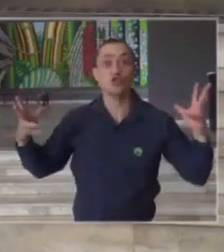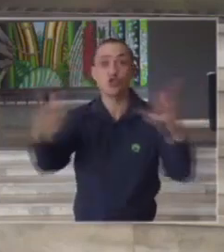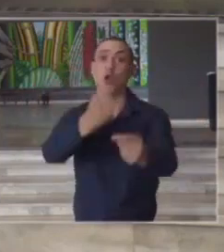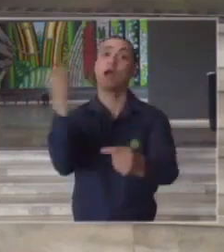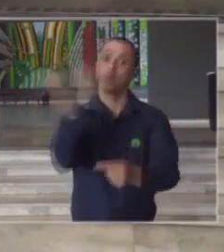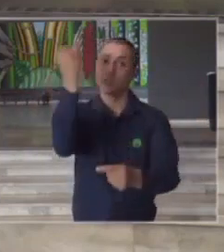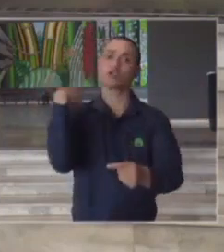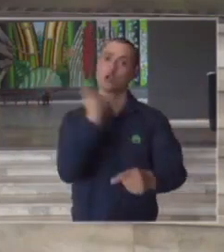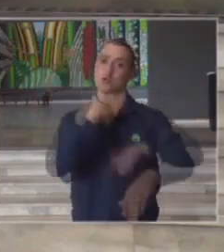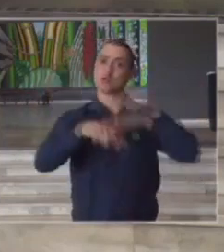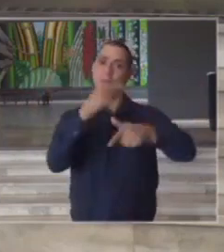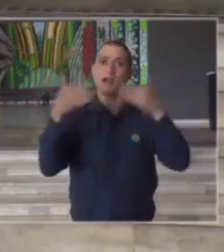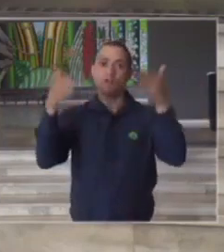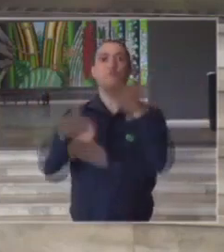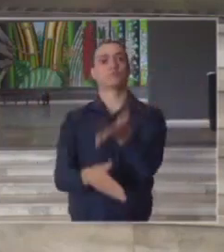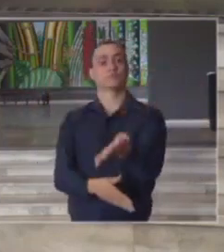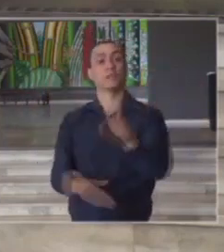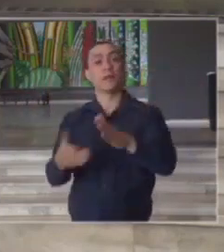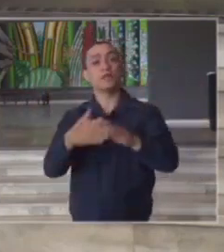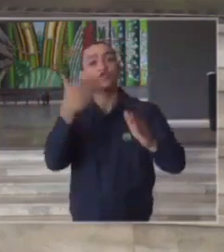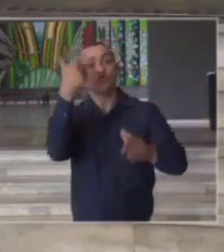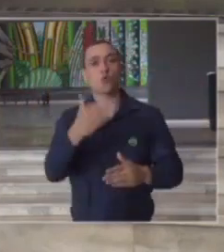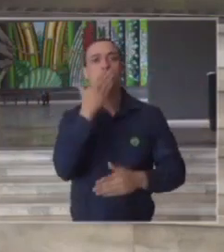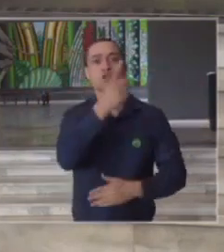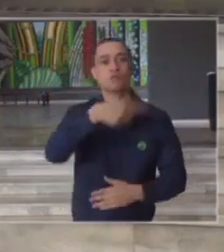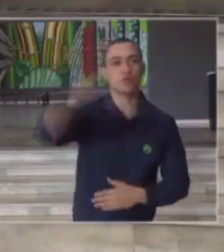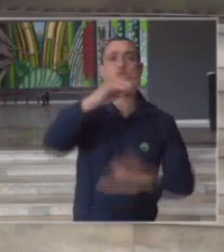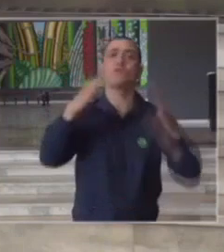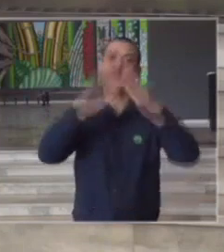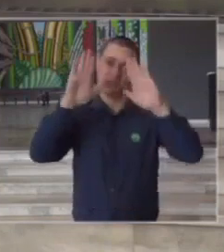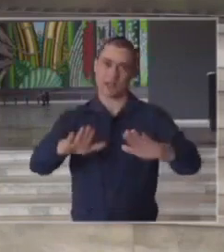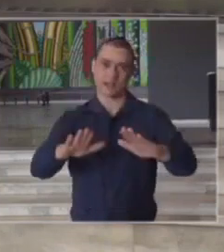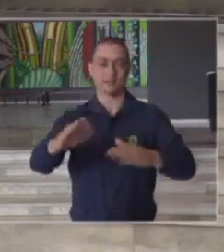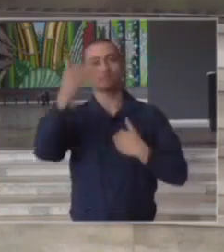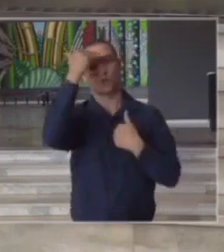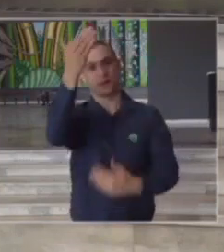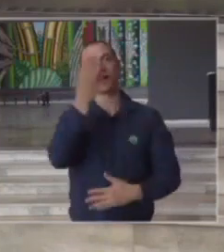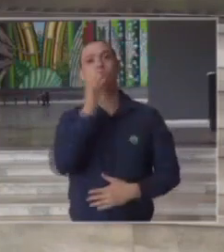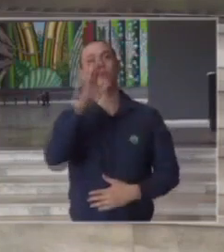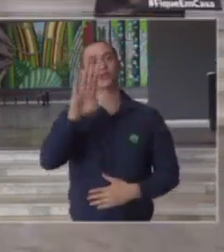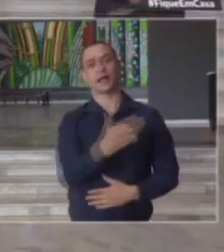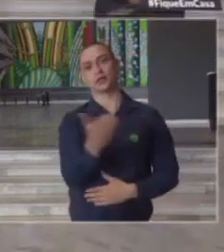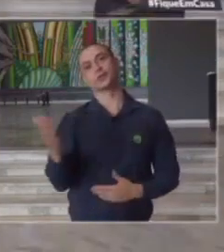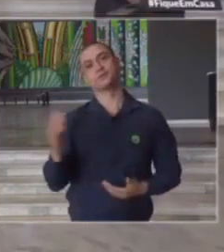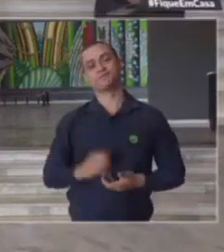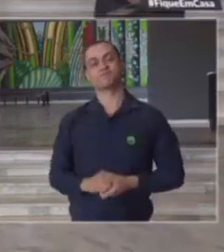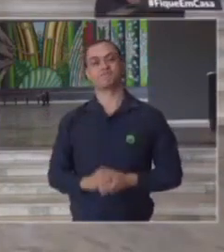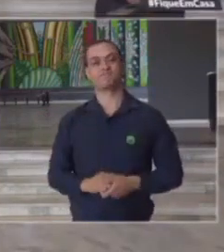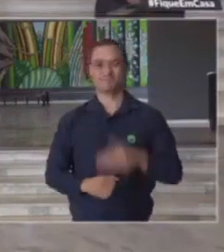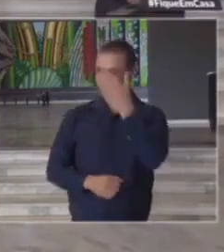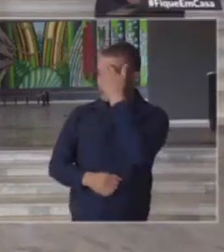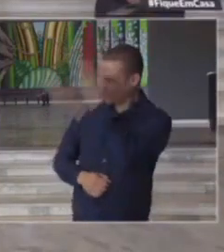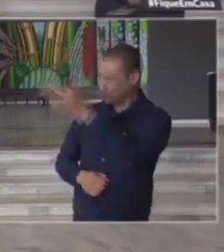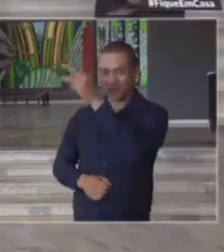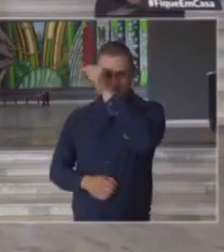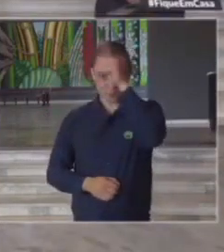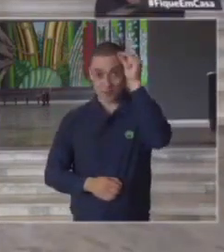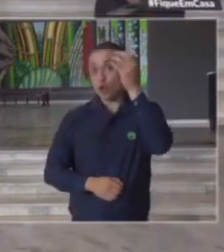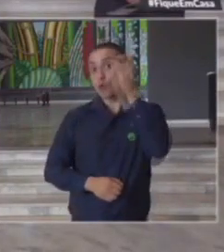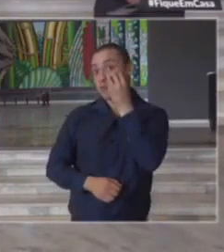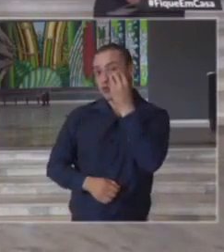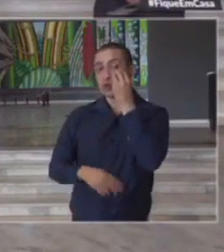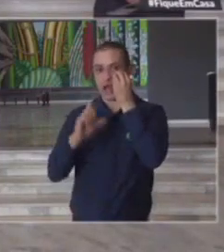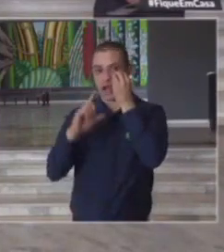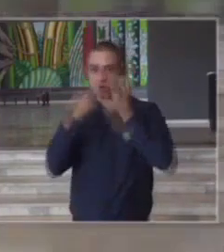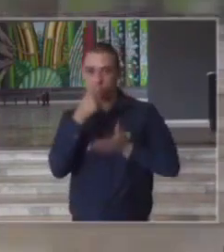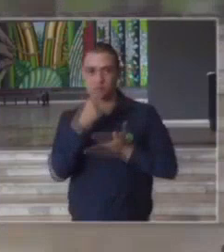fazendo mais uma vez aqui um apelo para que todos fiquem em casa muito obrigado boa tarde a todos obrigado prefeito Bruno Covas antes de